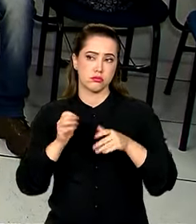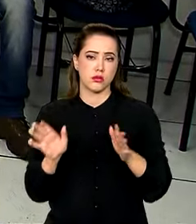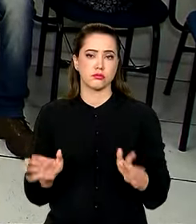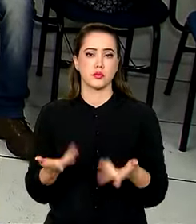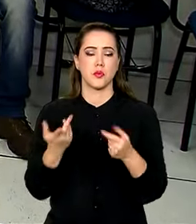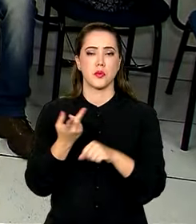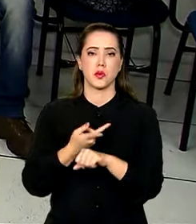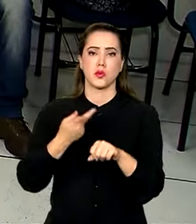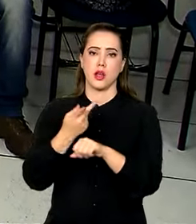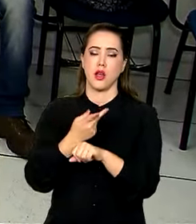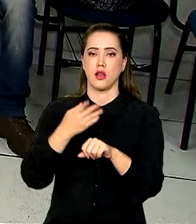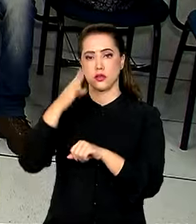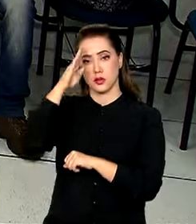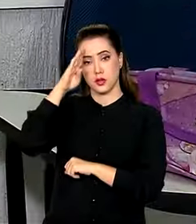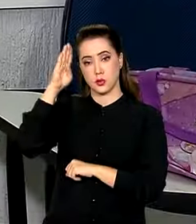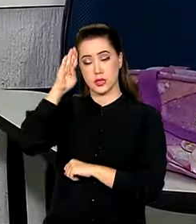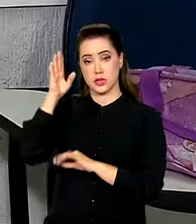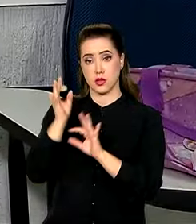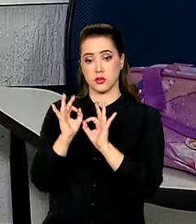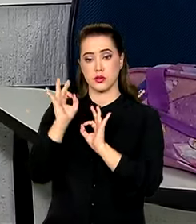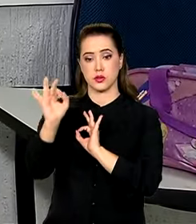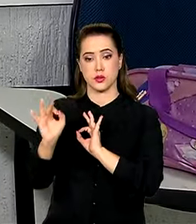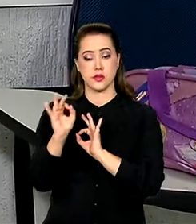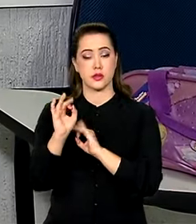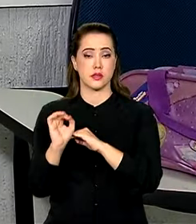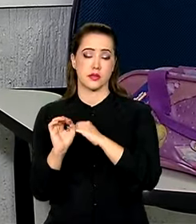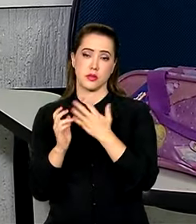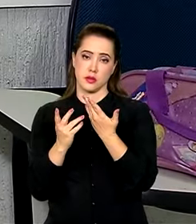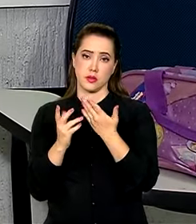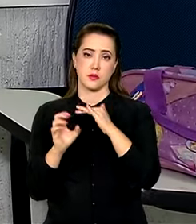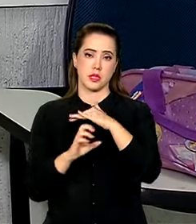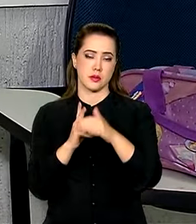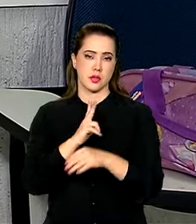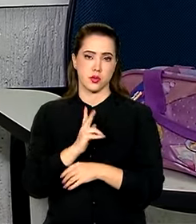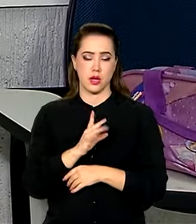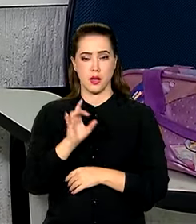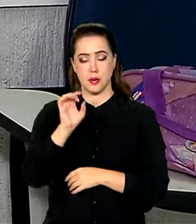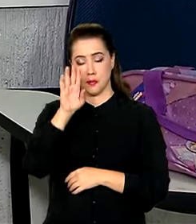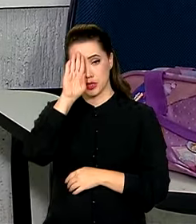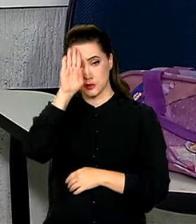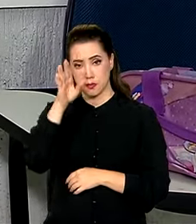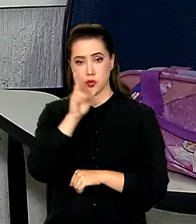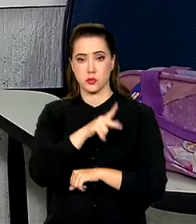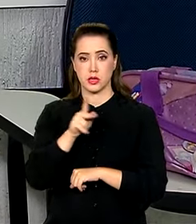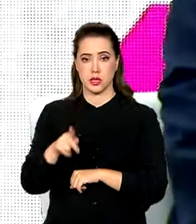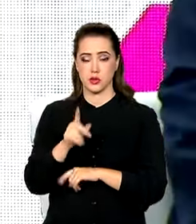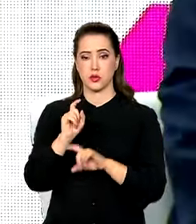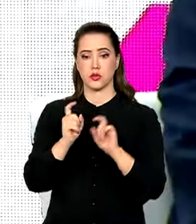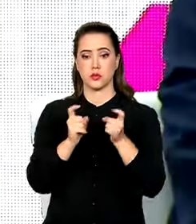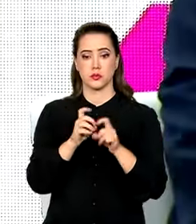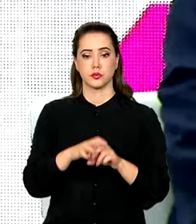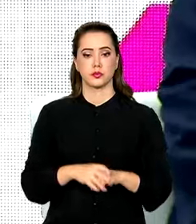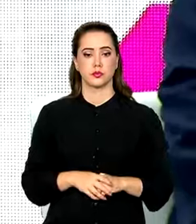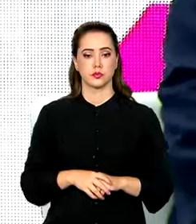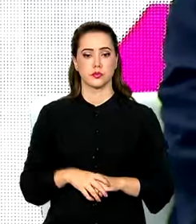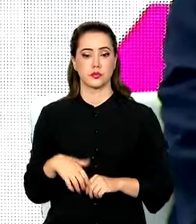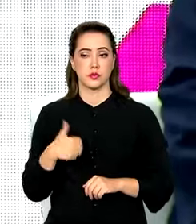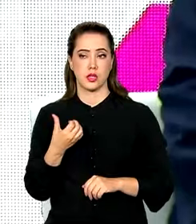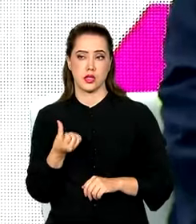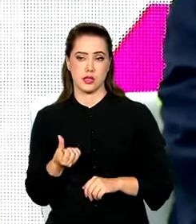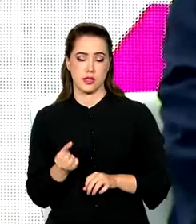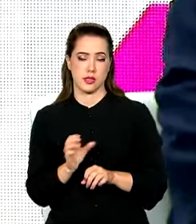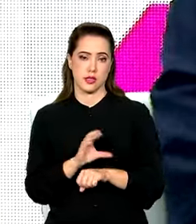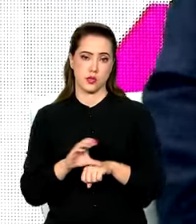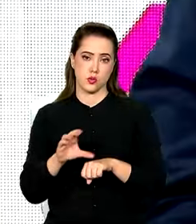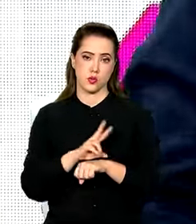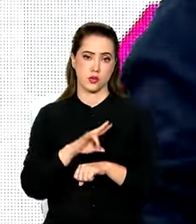graduação à distância na rede privada, especialmente nos cursos de pedagogia e administração. Serão 16 cursos que